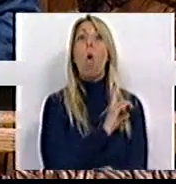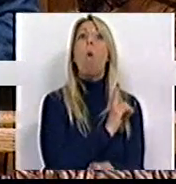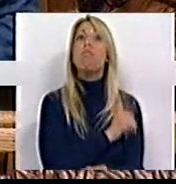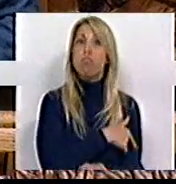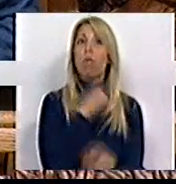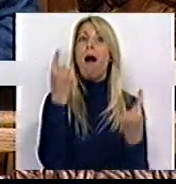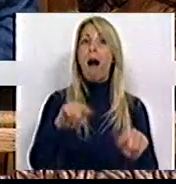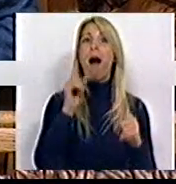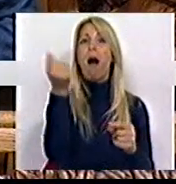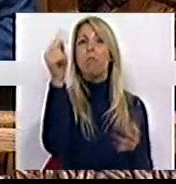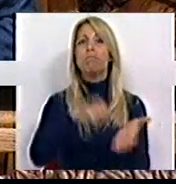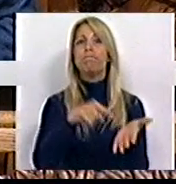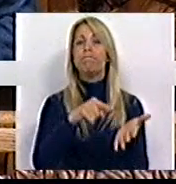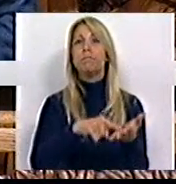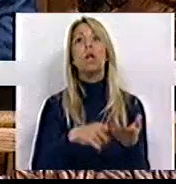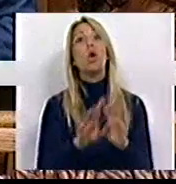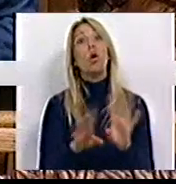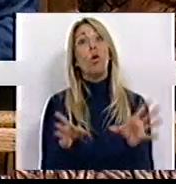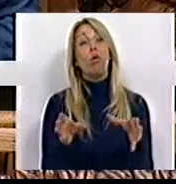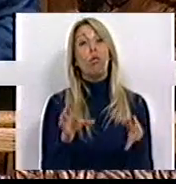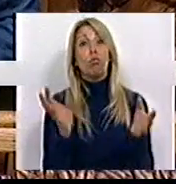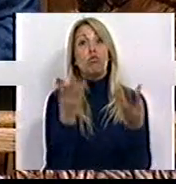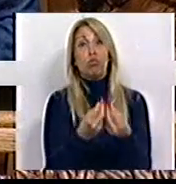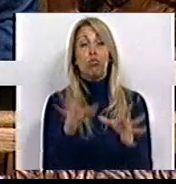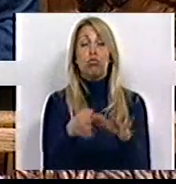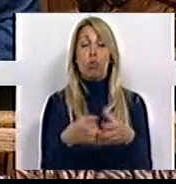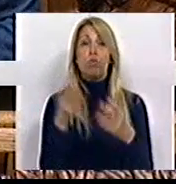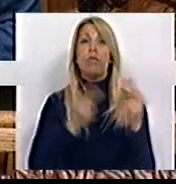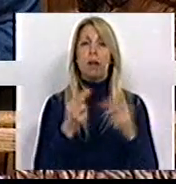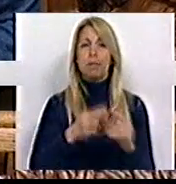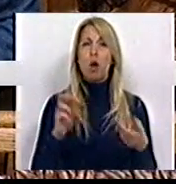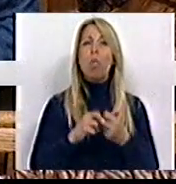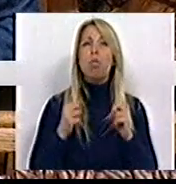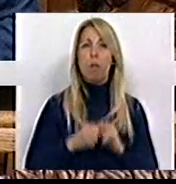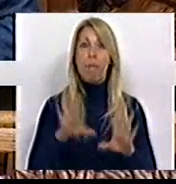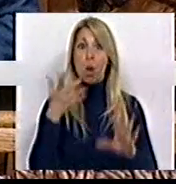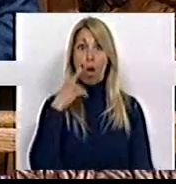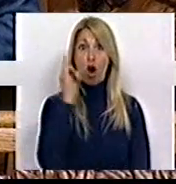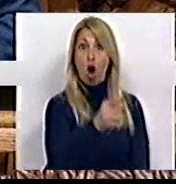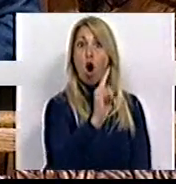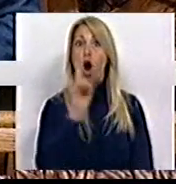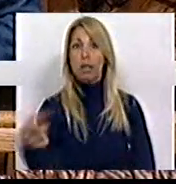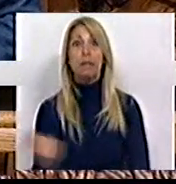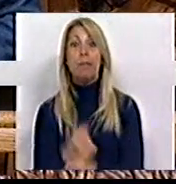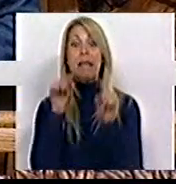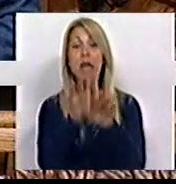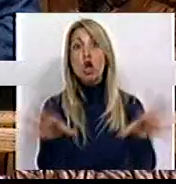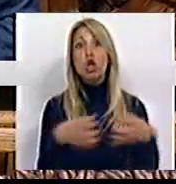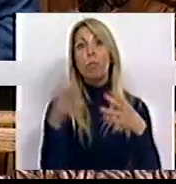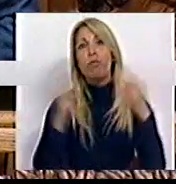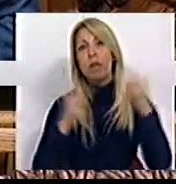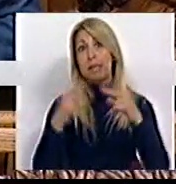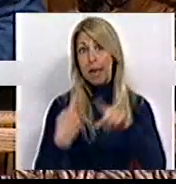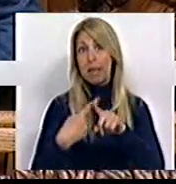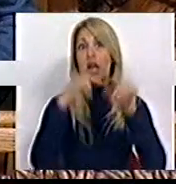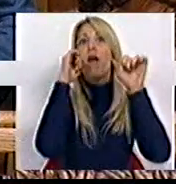cobrança ao serviço dos grupos financeiros. O problema é quando há ordens dadas aos trabalhadores para que esses grupos financeiros e os